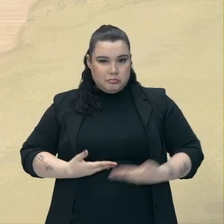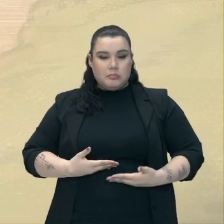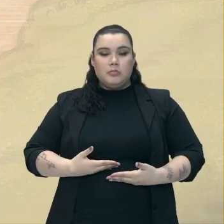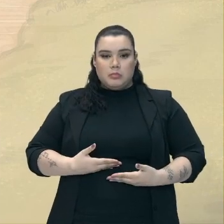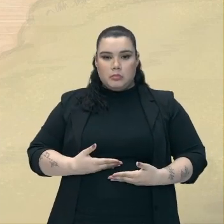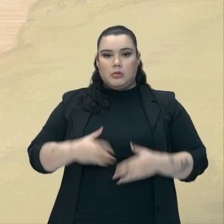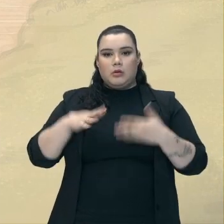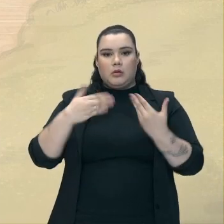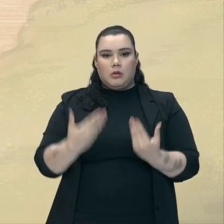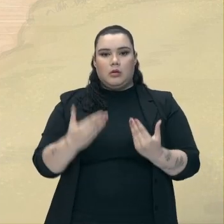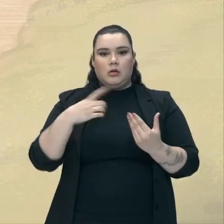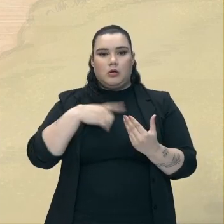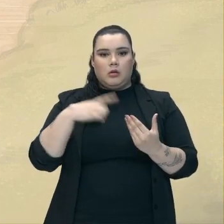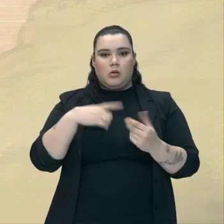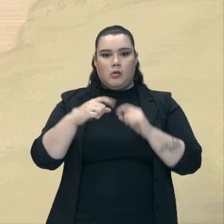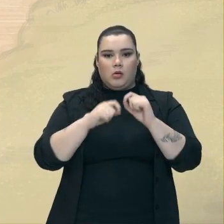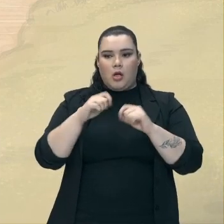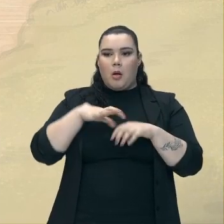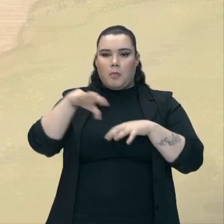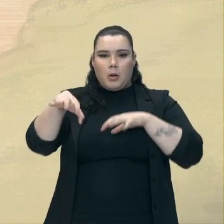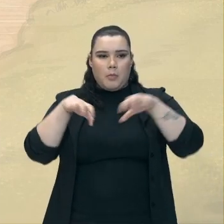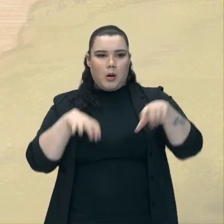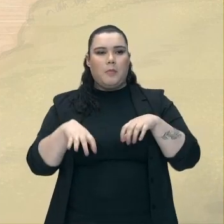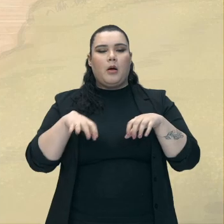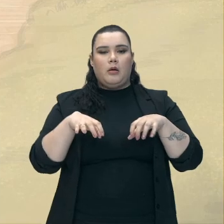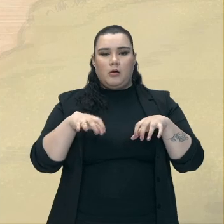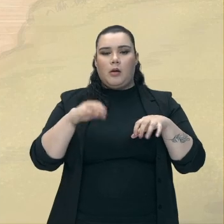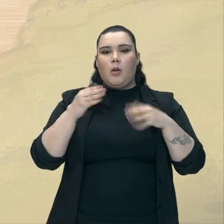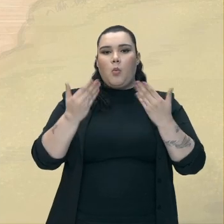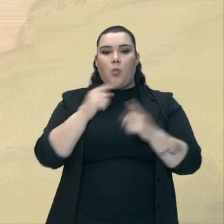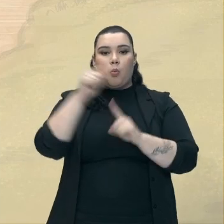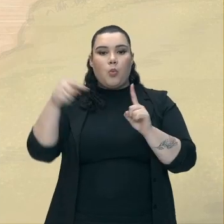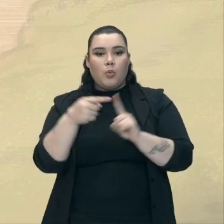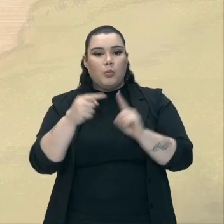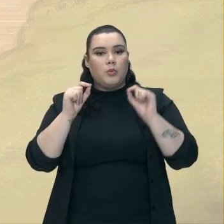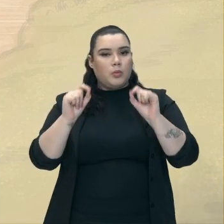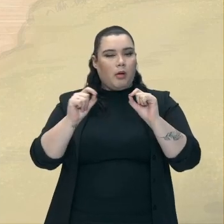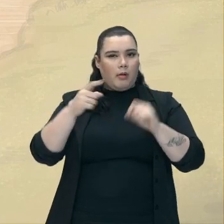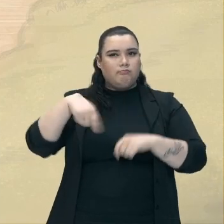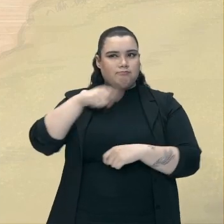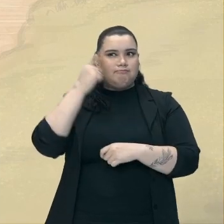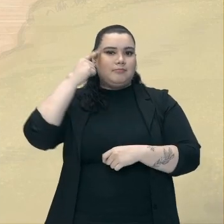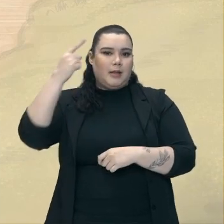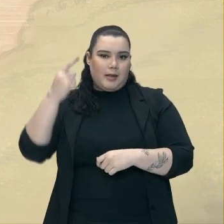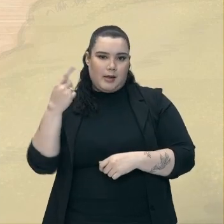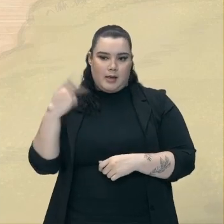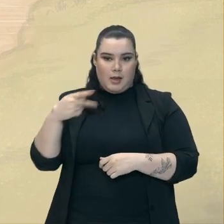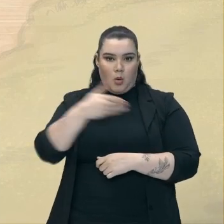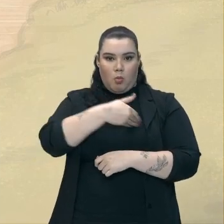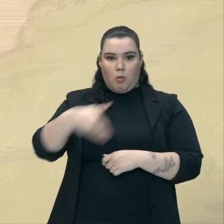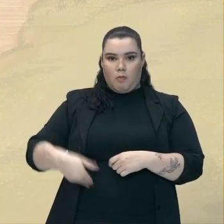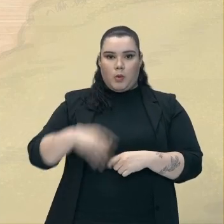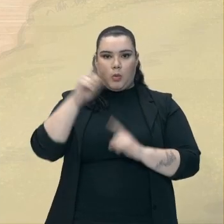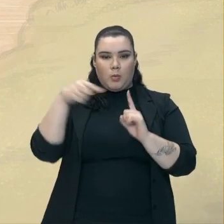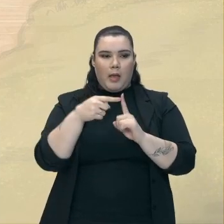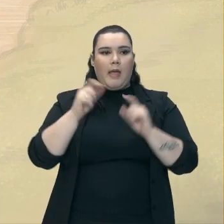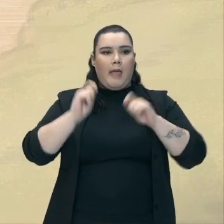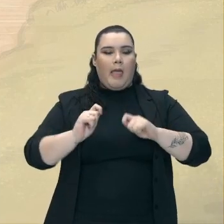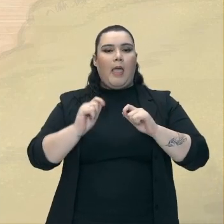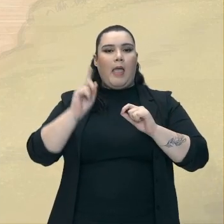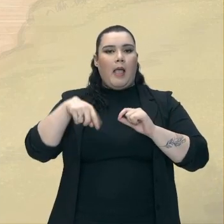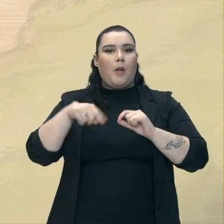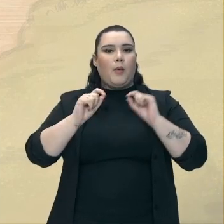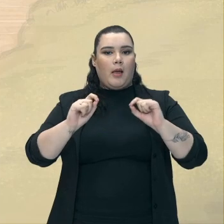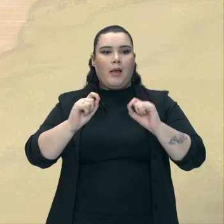enviado A um Ponto Da Colônia Objetivo Obviamente Que vocês Podem Imaginar Era Despertar O medo Na